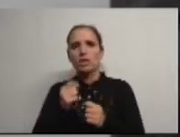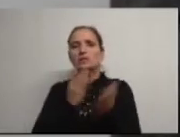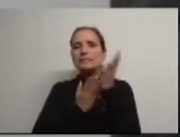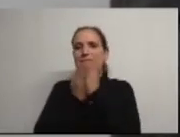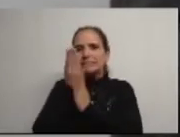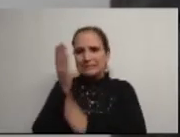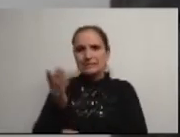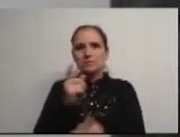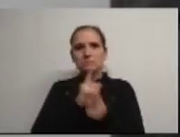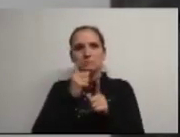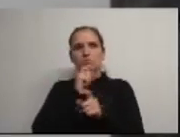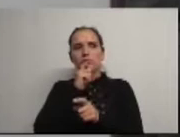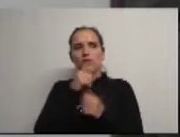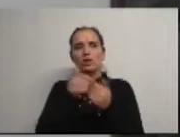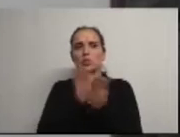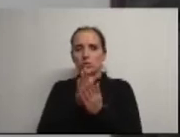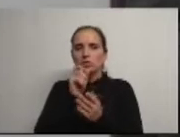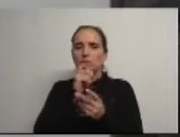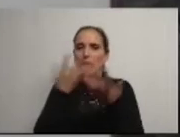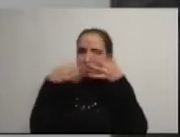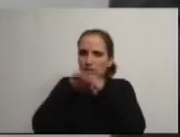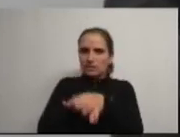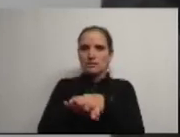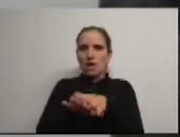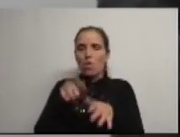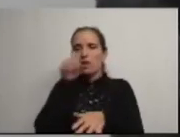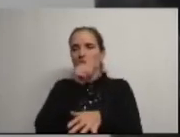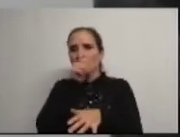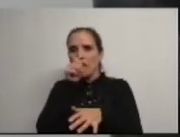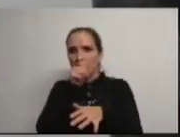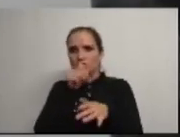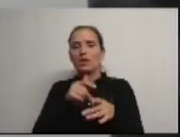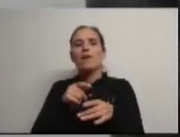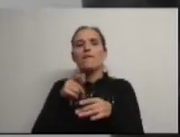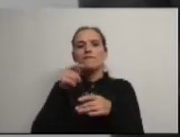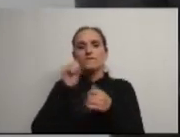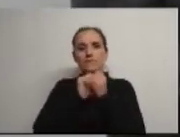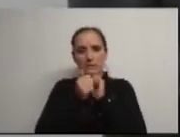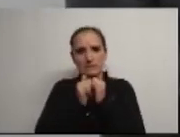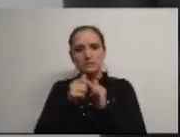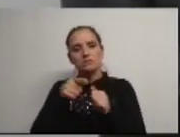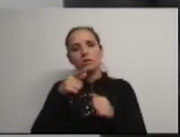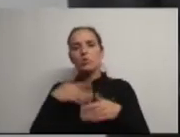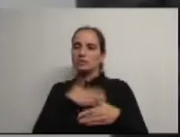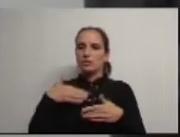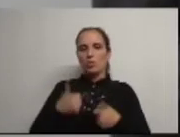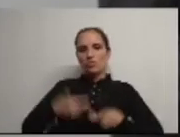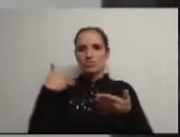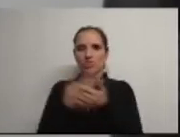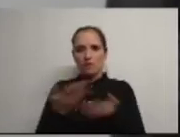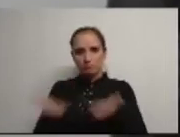primeiro ano de vida, que permita a muitos a integração das práticas de atividades físicas no seu dia-a-dia, promovendo a saúde e o bem-estar.